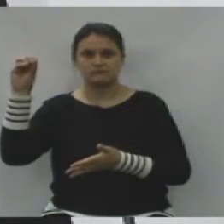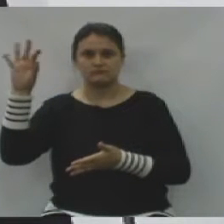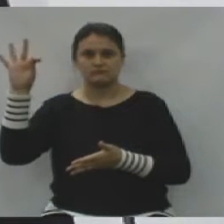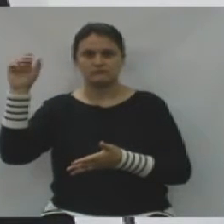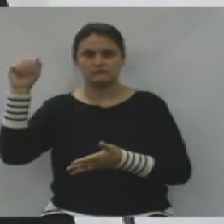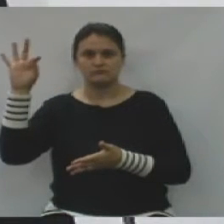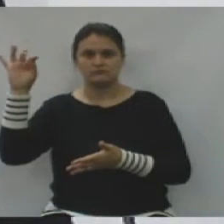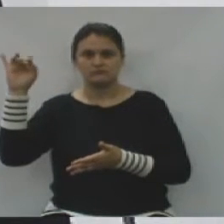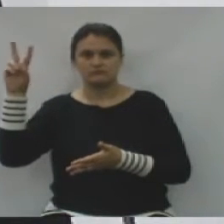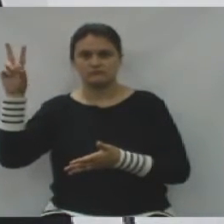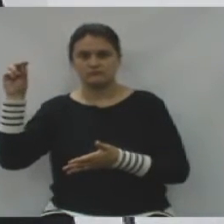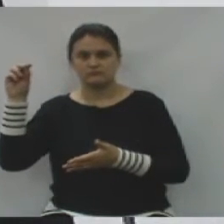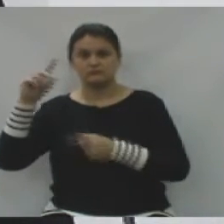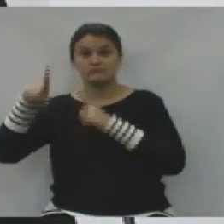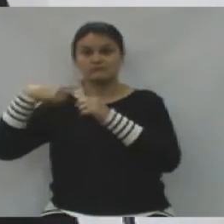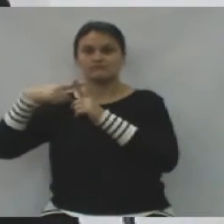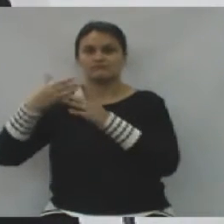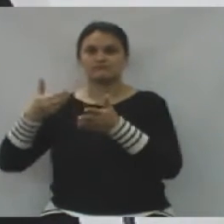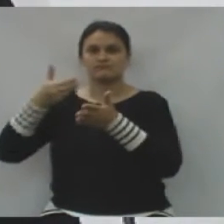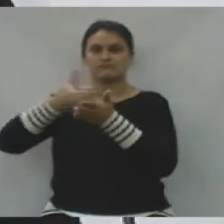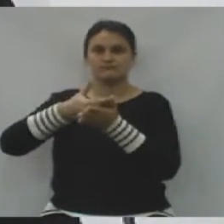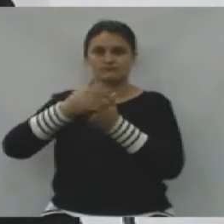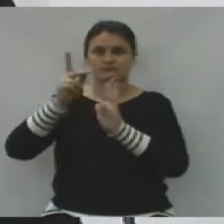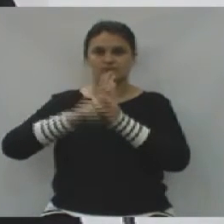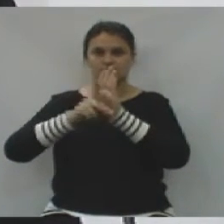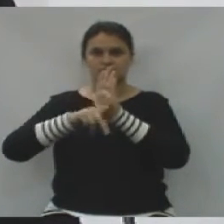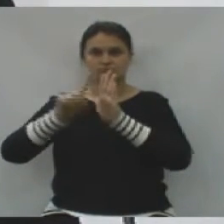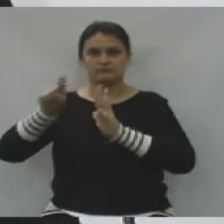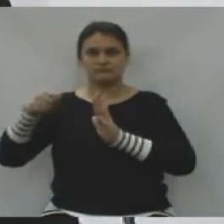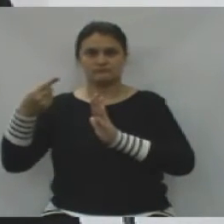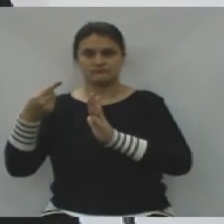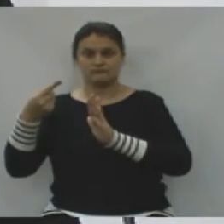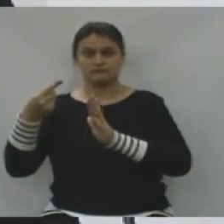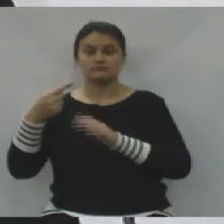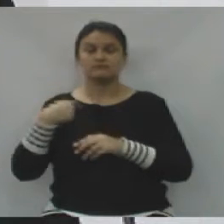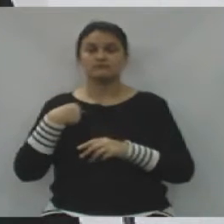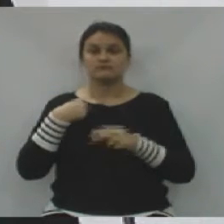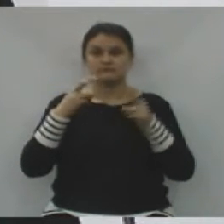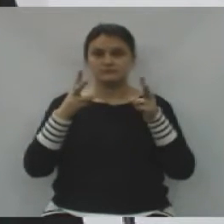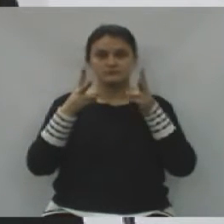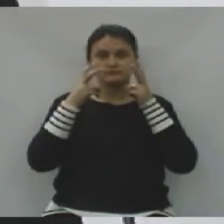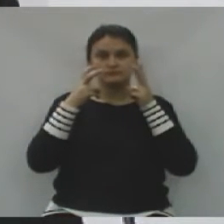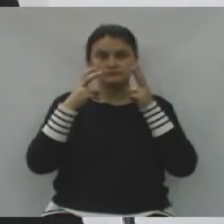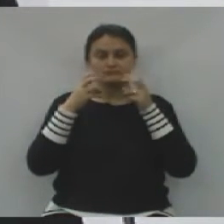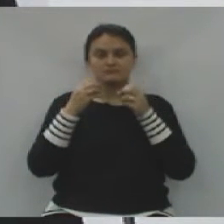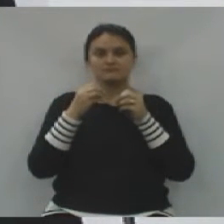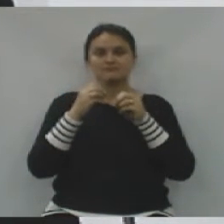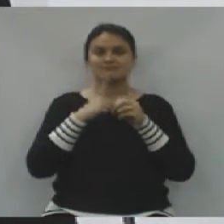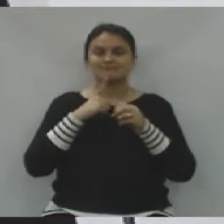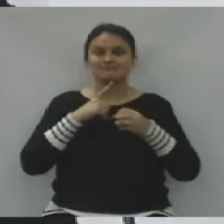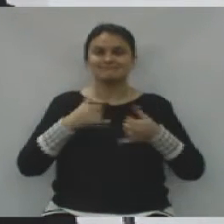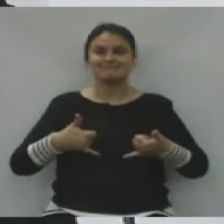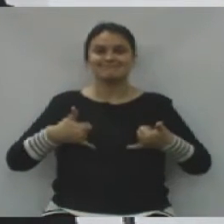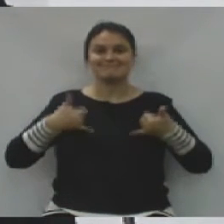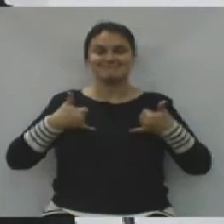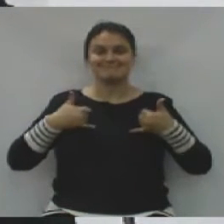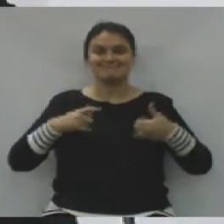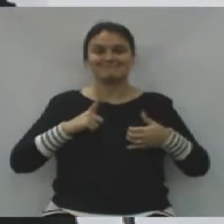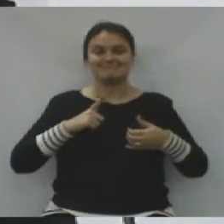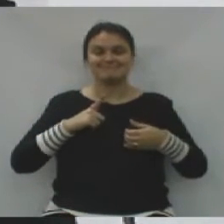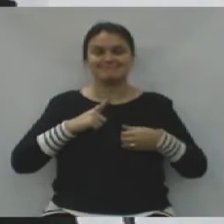de cada entidade de educação de União da Vitória. Vi o brilho dos olhos dos alunos,